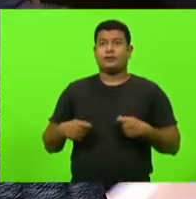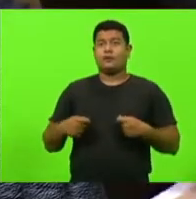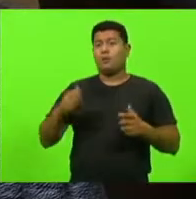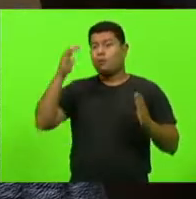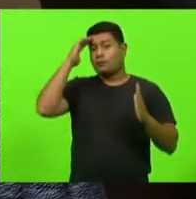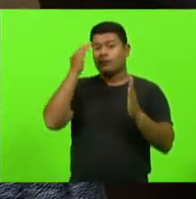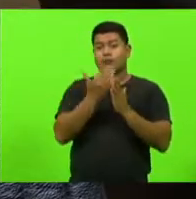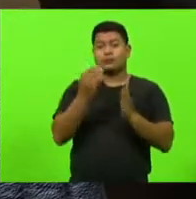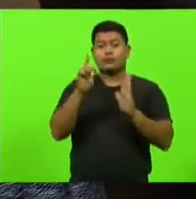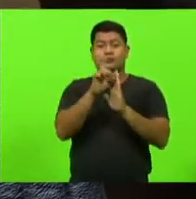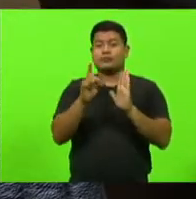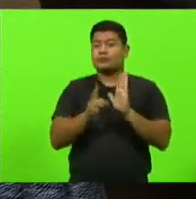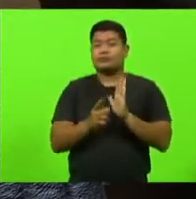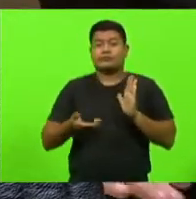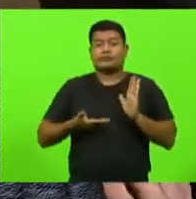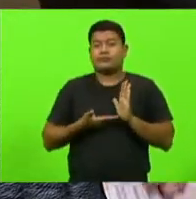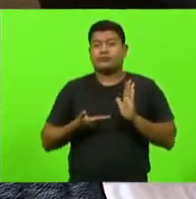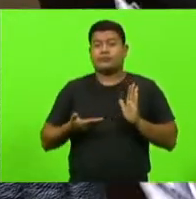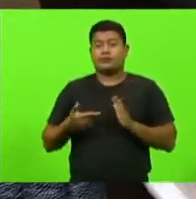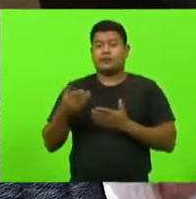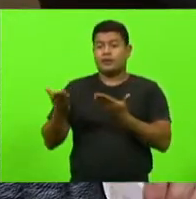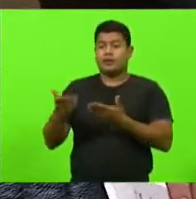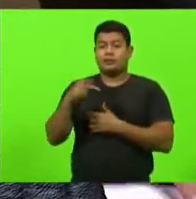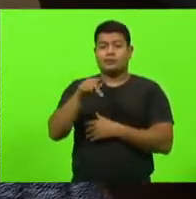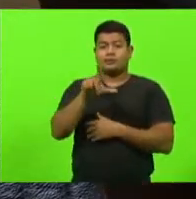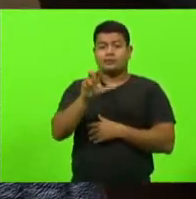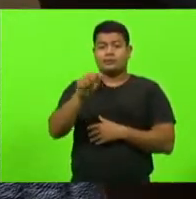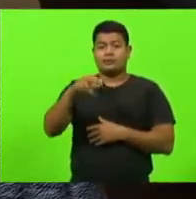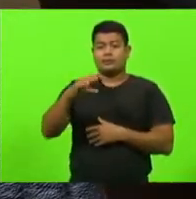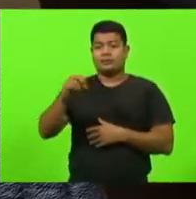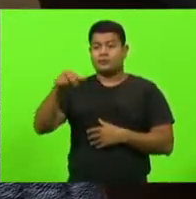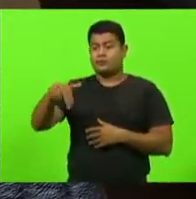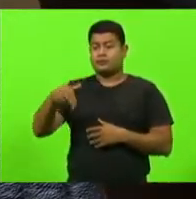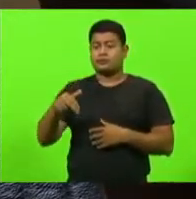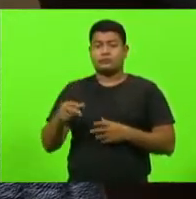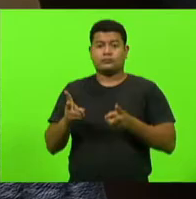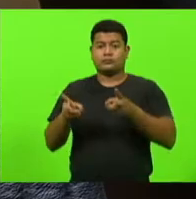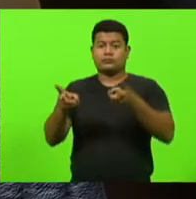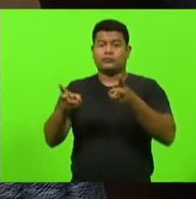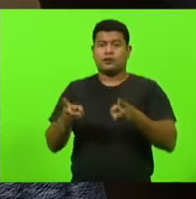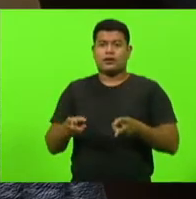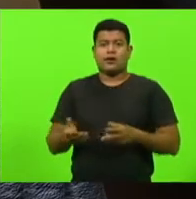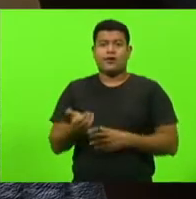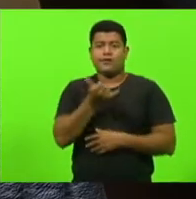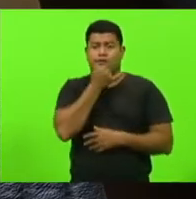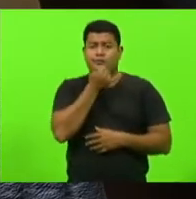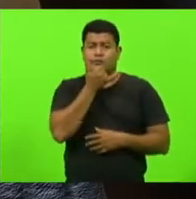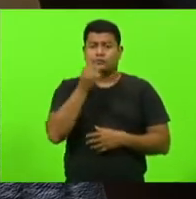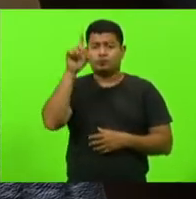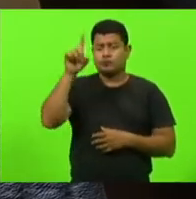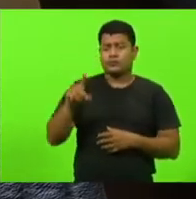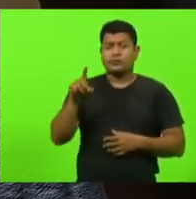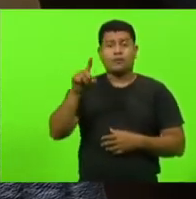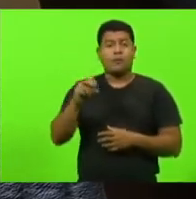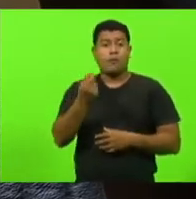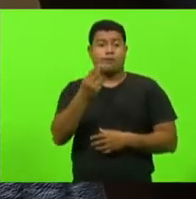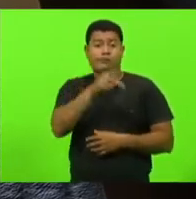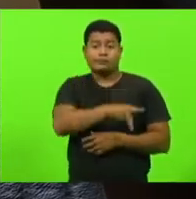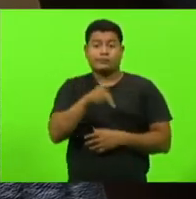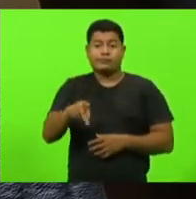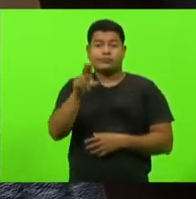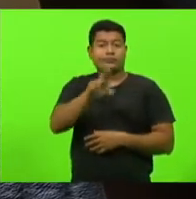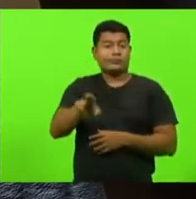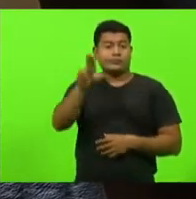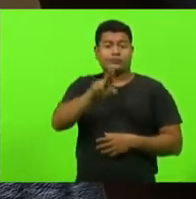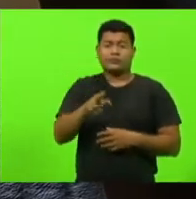decreto e o restante o Plancom pode continuar mantendo. Então, essa desculpinha que tem diretores, professores usando é realmente